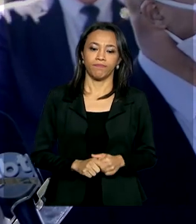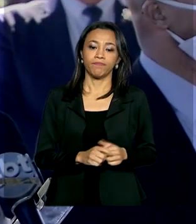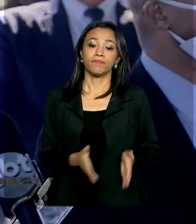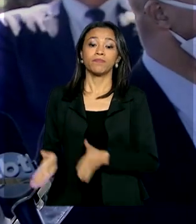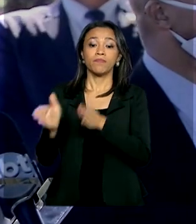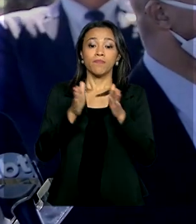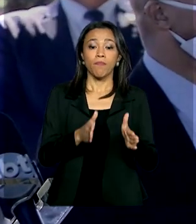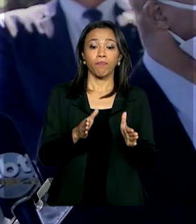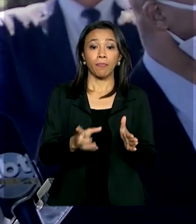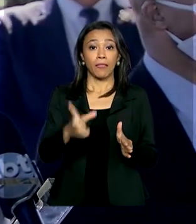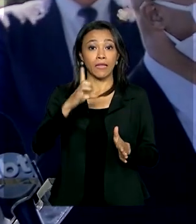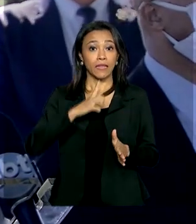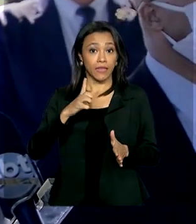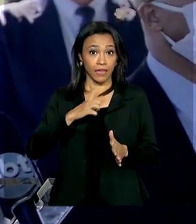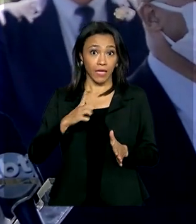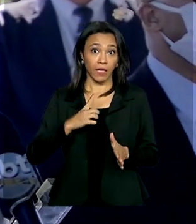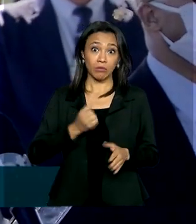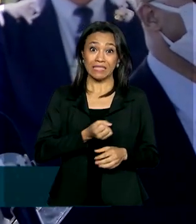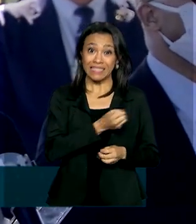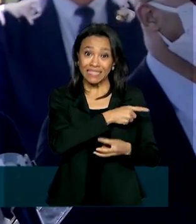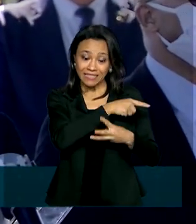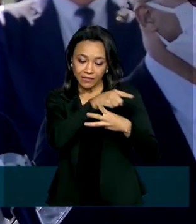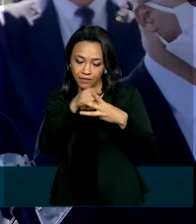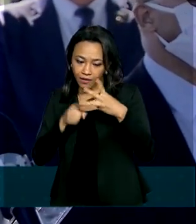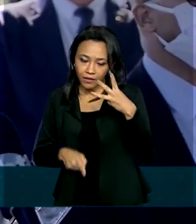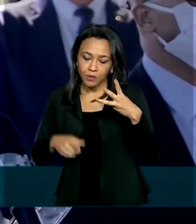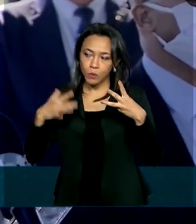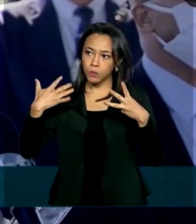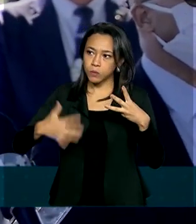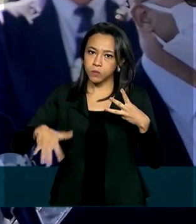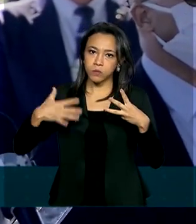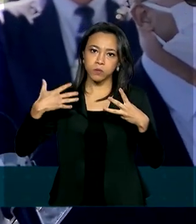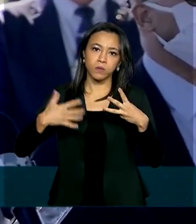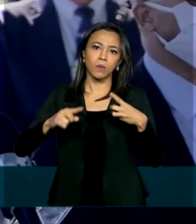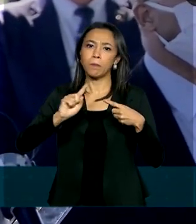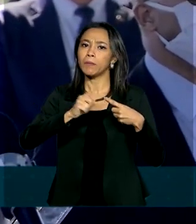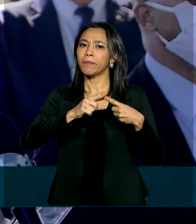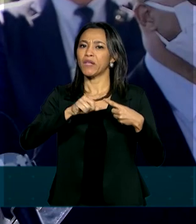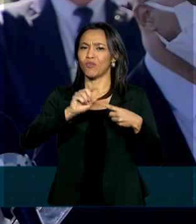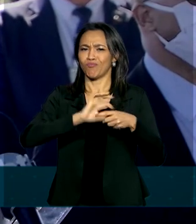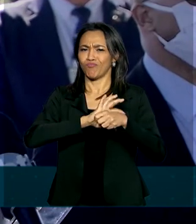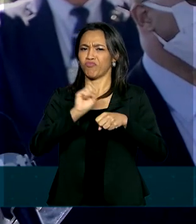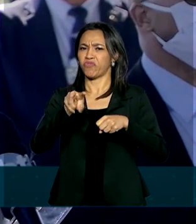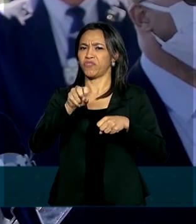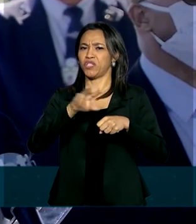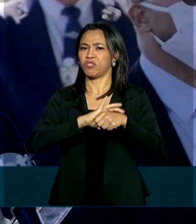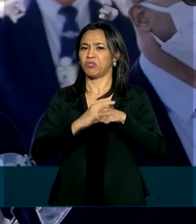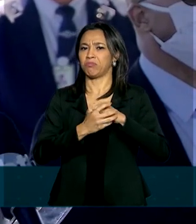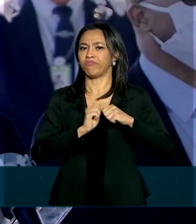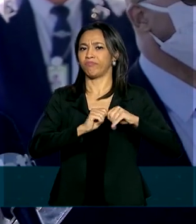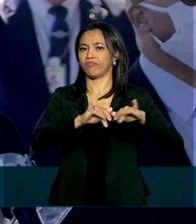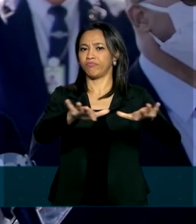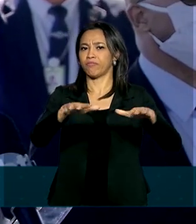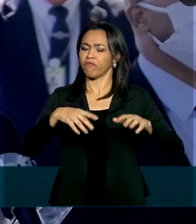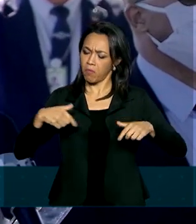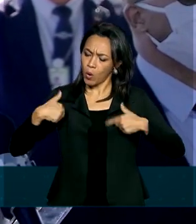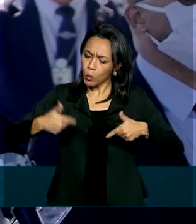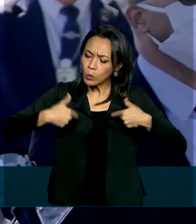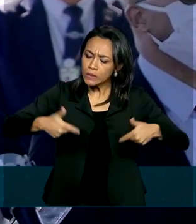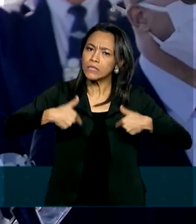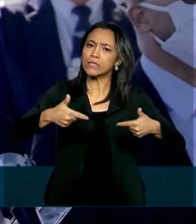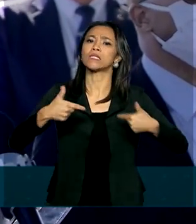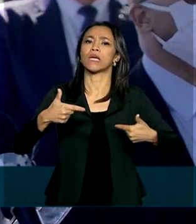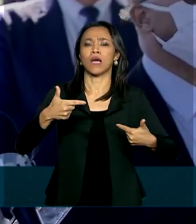Temos não mais duas ondas, três ondas, deixar bem claro aqui. A primeira, o vírus. Vamos estar ao lado da vida e fazer o